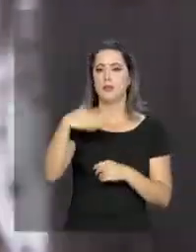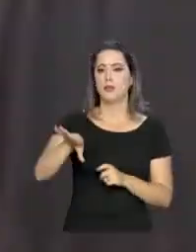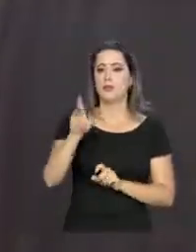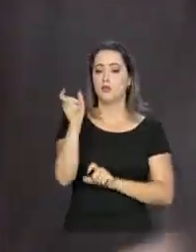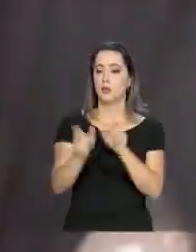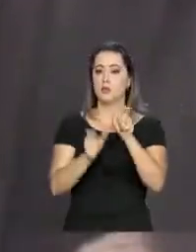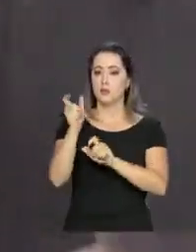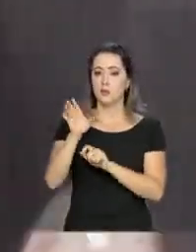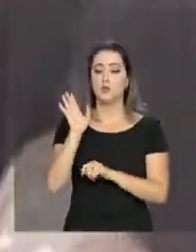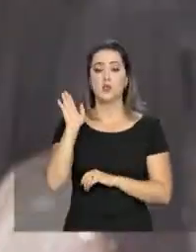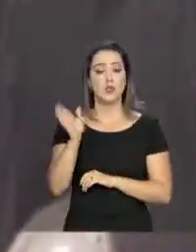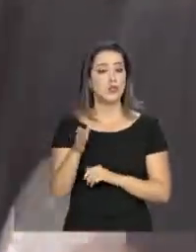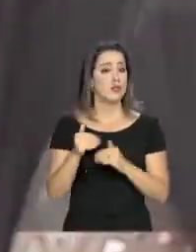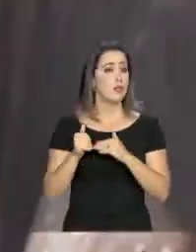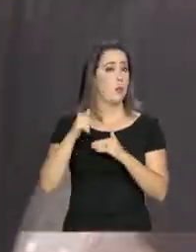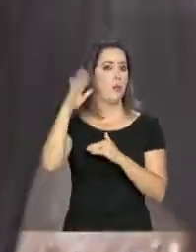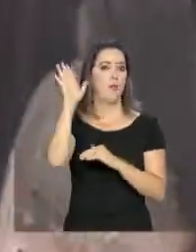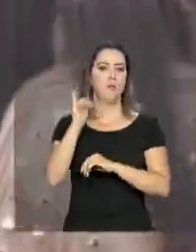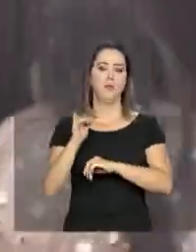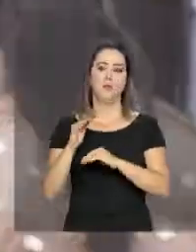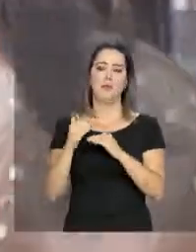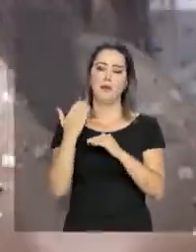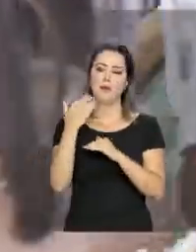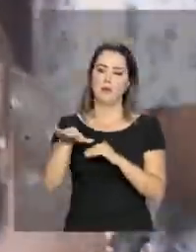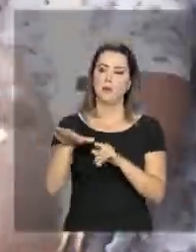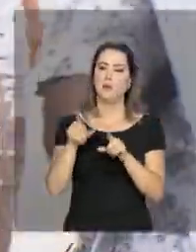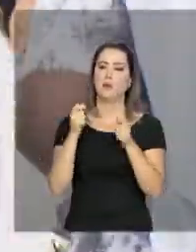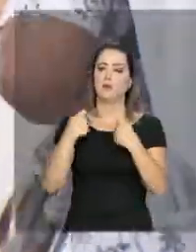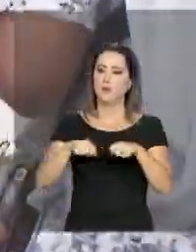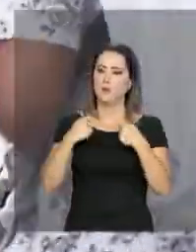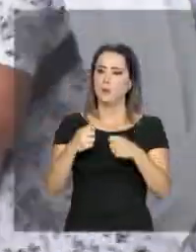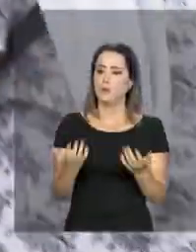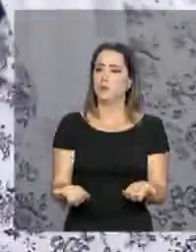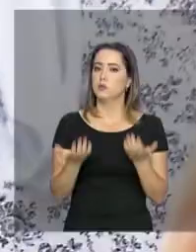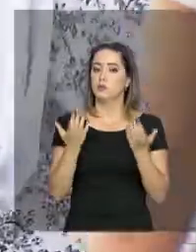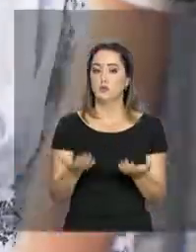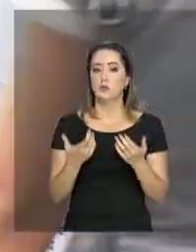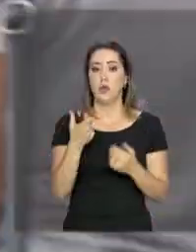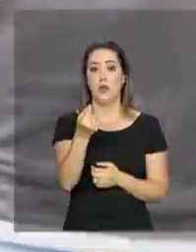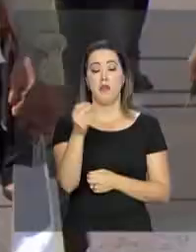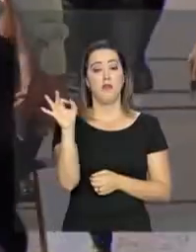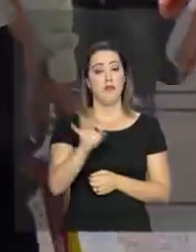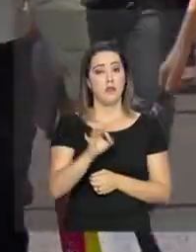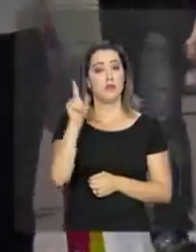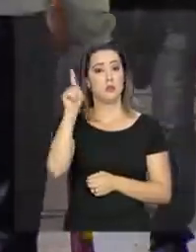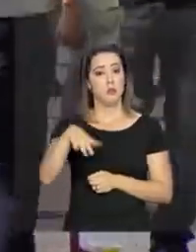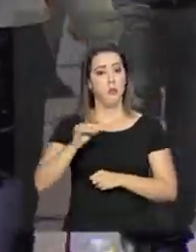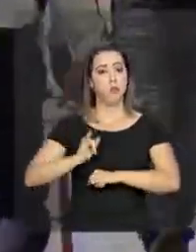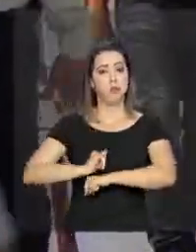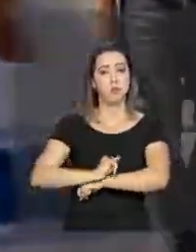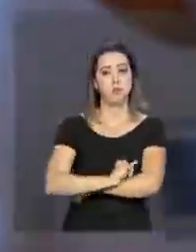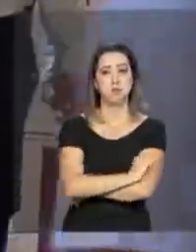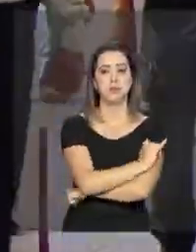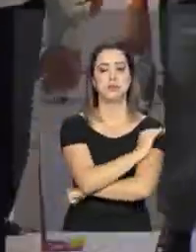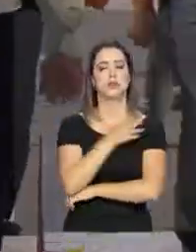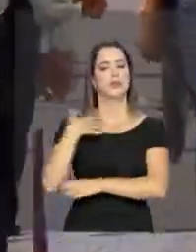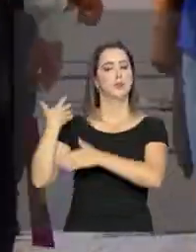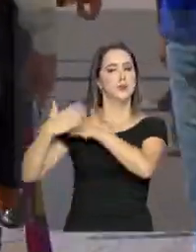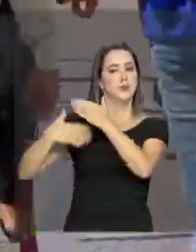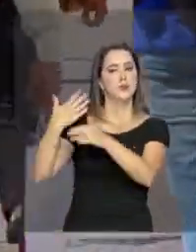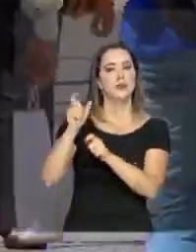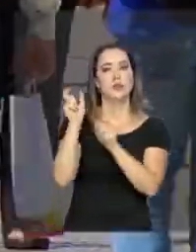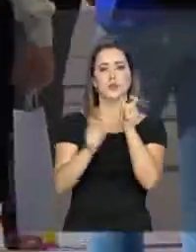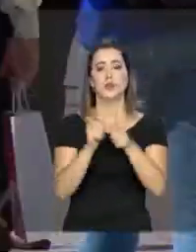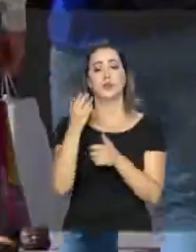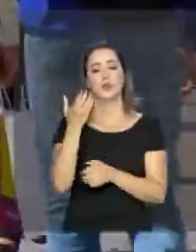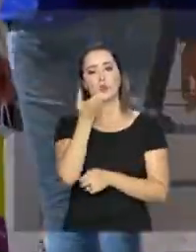dos brasileiros já estão acima do peso. Quase 20% são considerados obesos. Nos últimos anos, os brasileiros têm comido